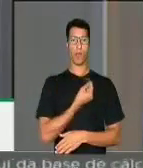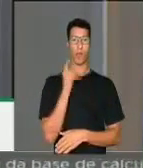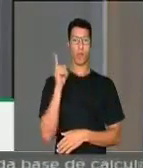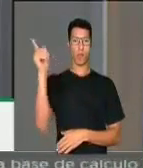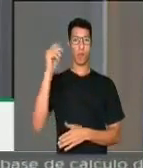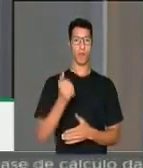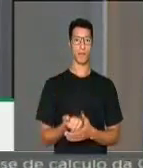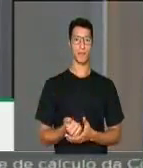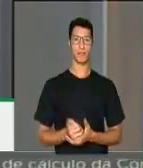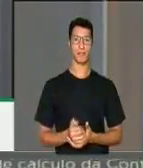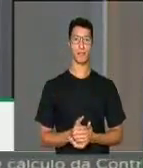Agradeço.